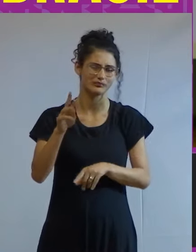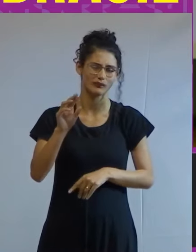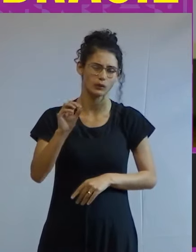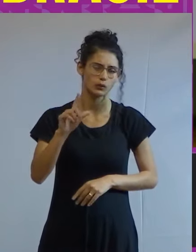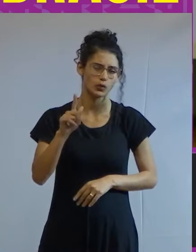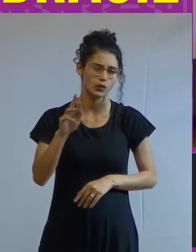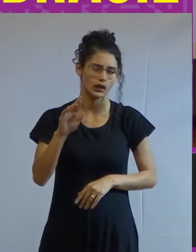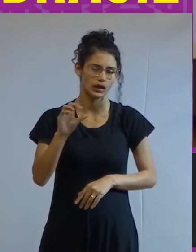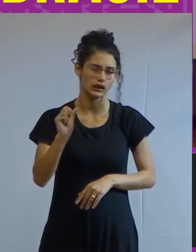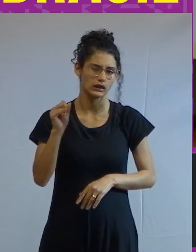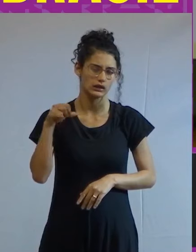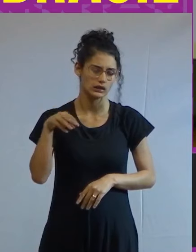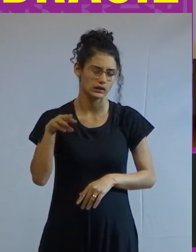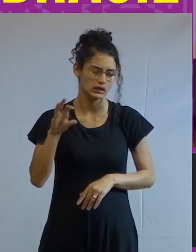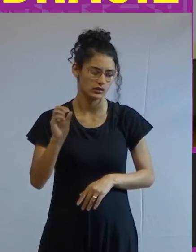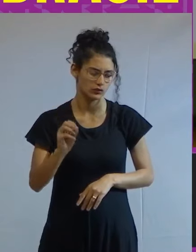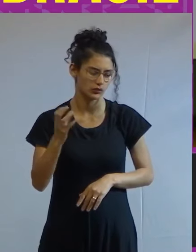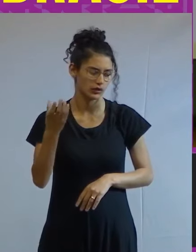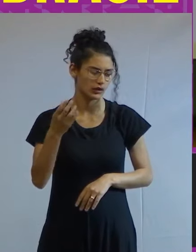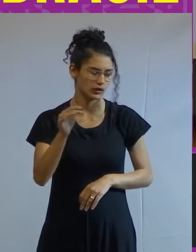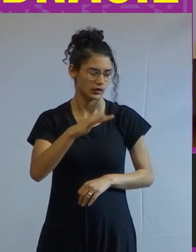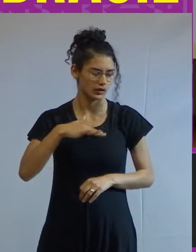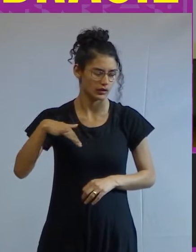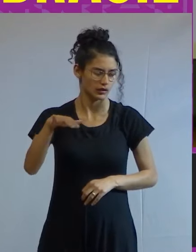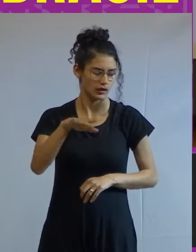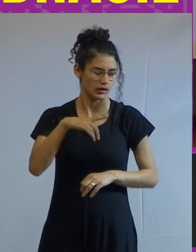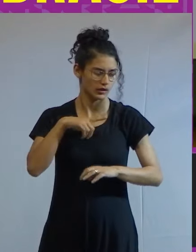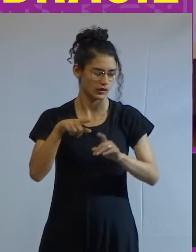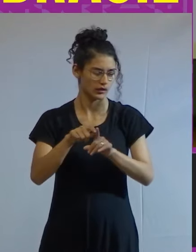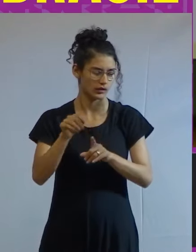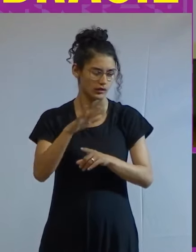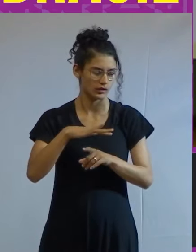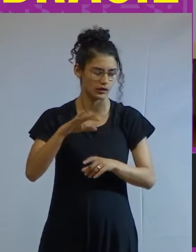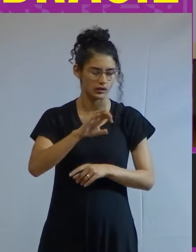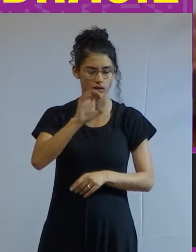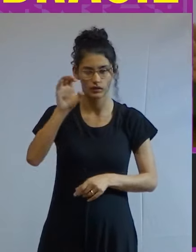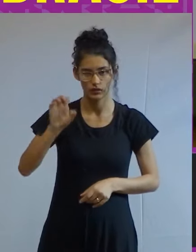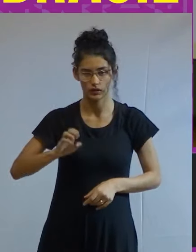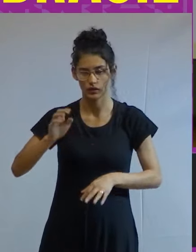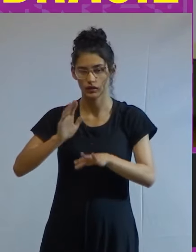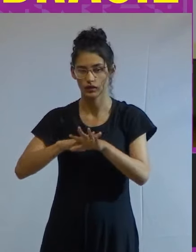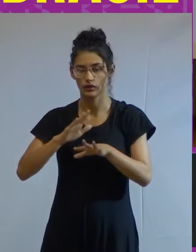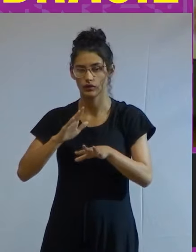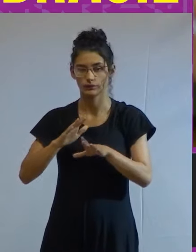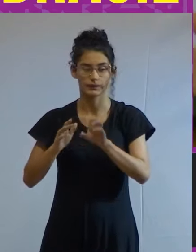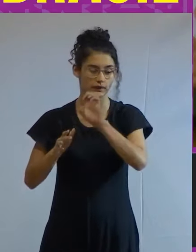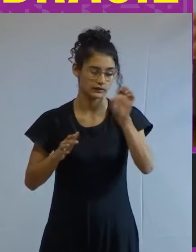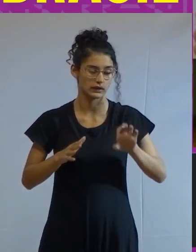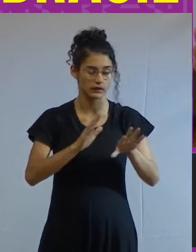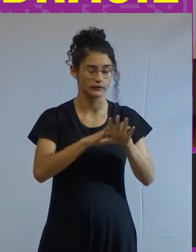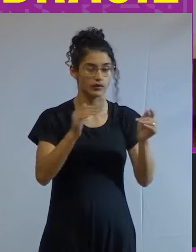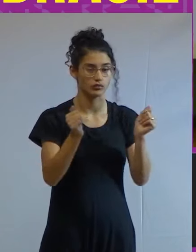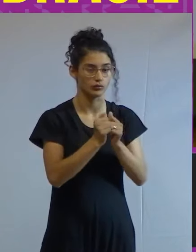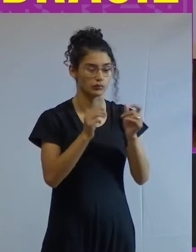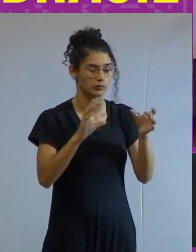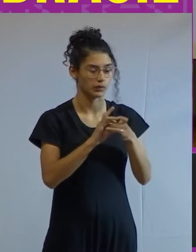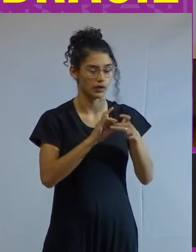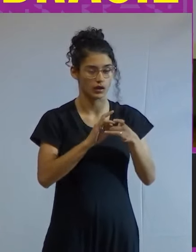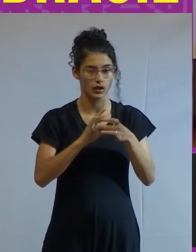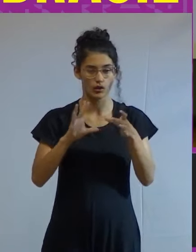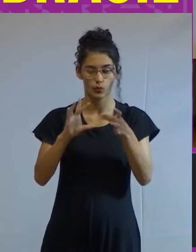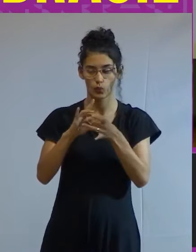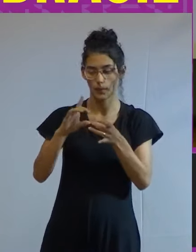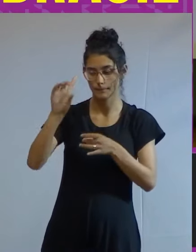com isso eu quero dizer setores oriundos da esquerda que fazem uma aliança com setores da direita que